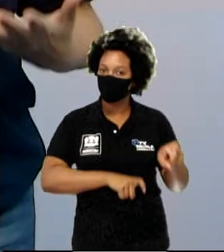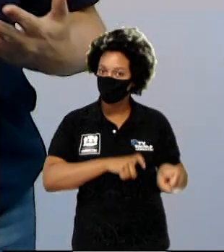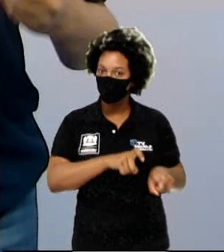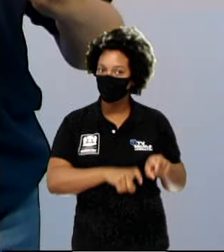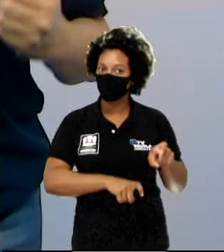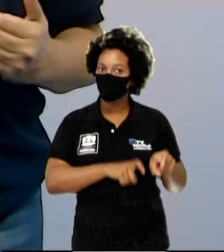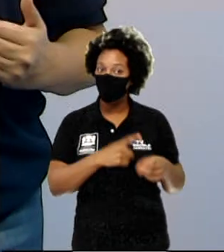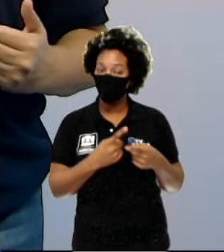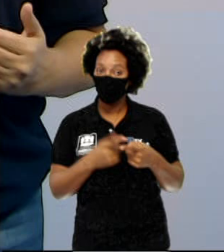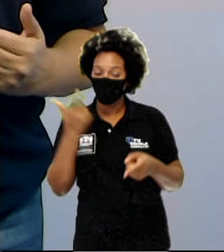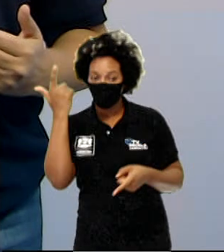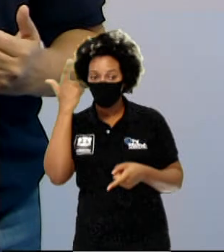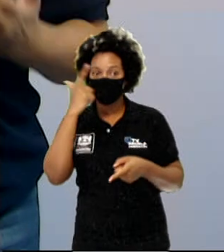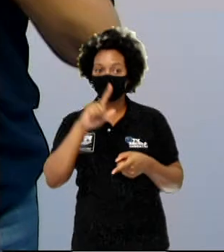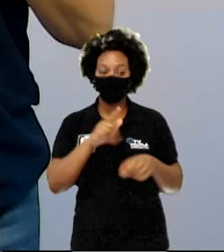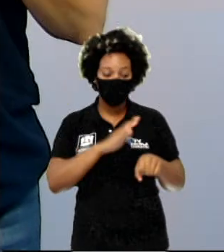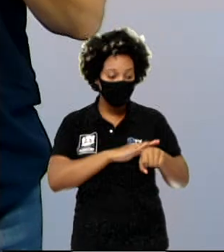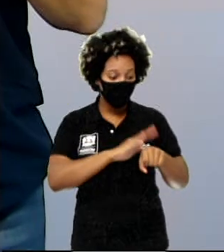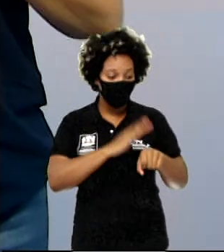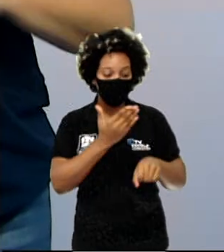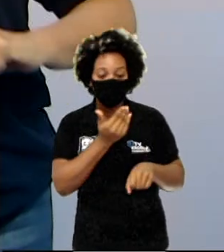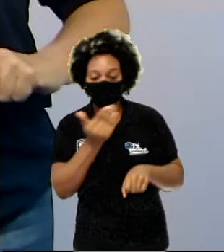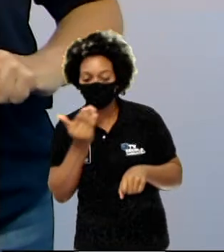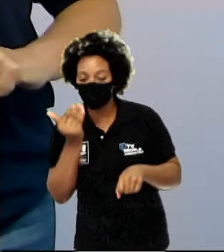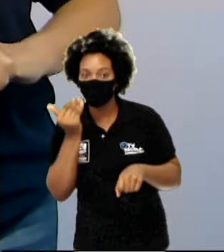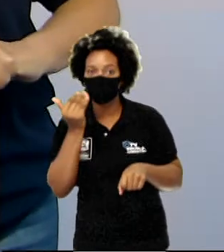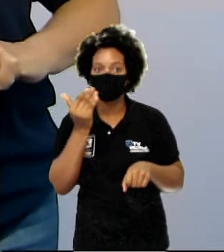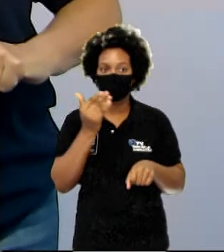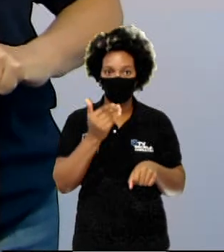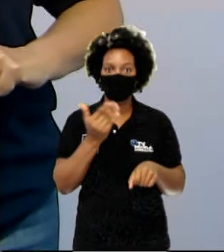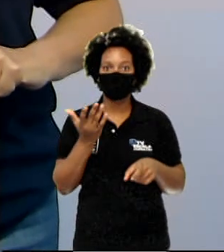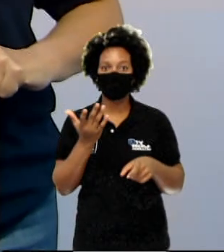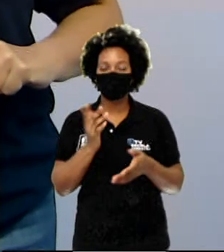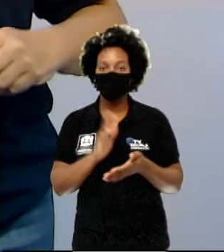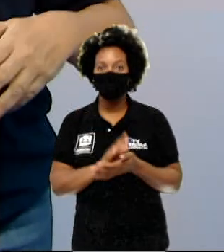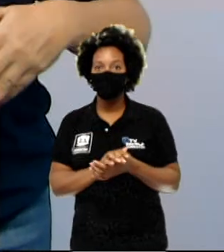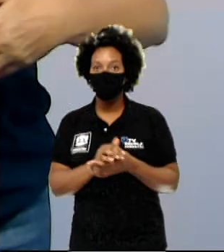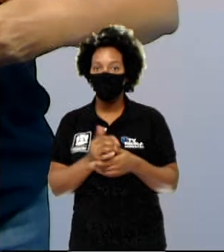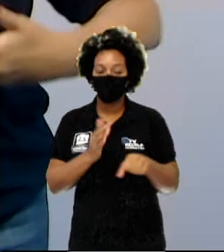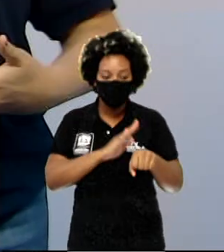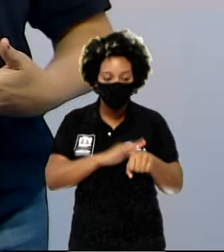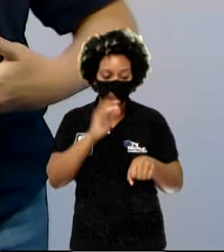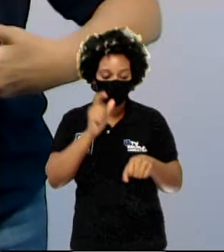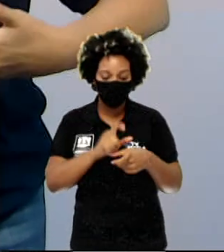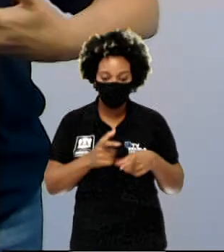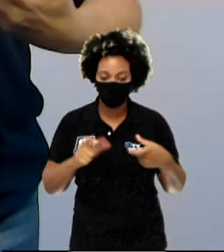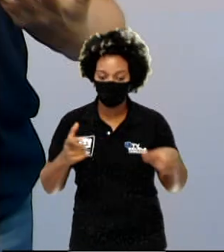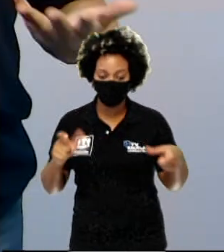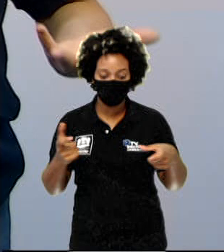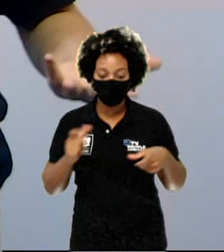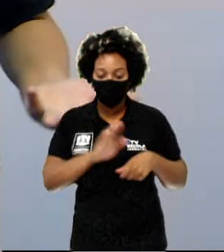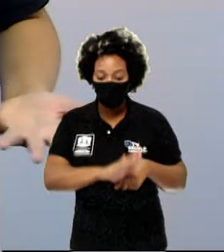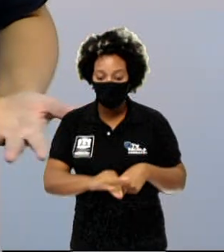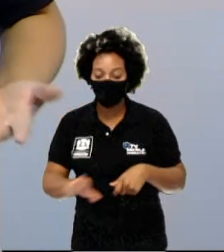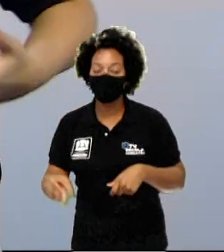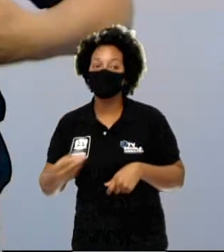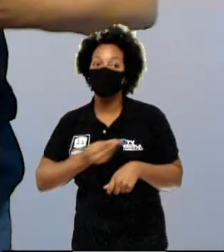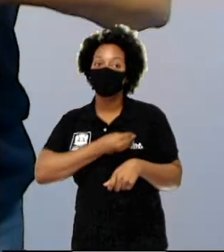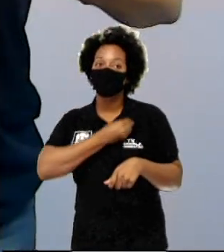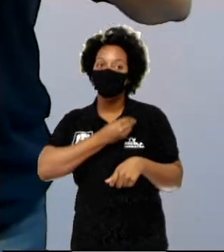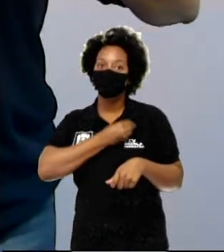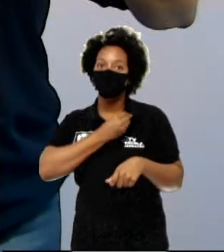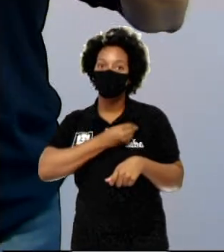aumenta a oferta de alimentos. Com o aumento de oferta de alimentos, as crianças sobrevivem mais.